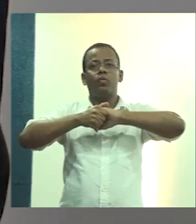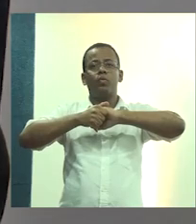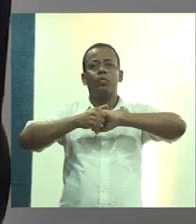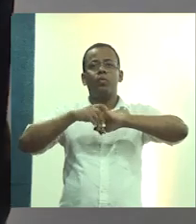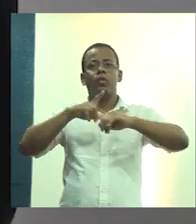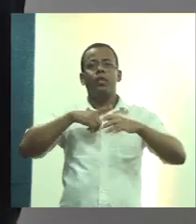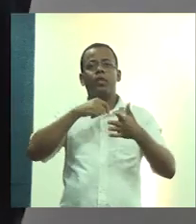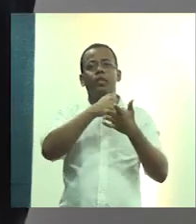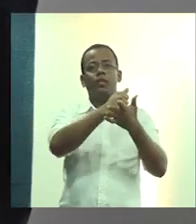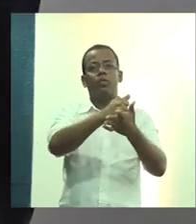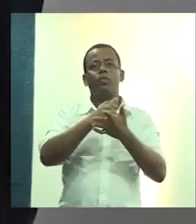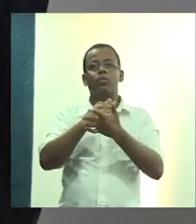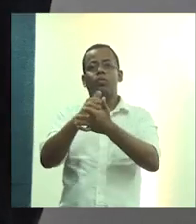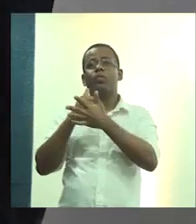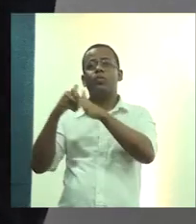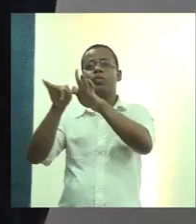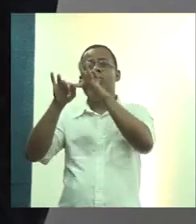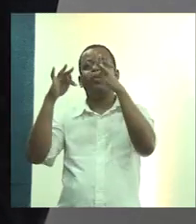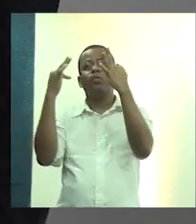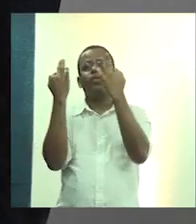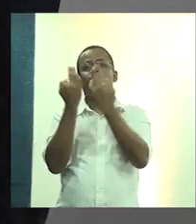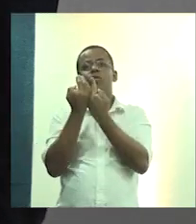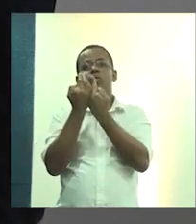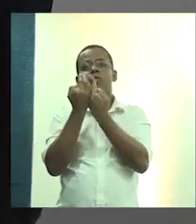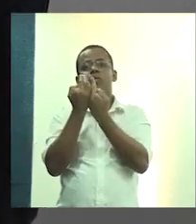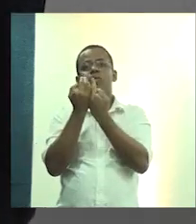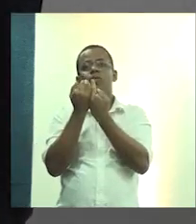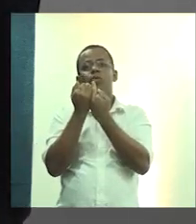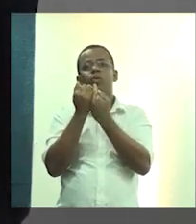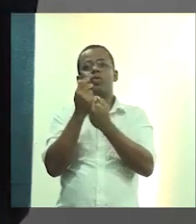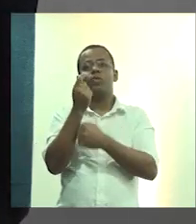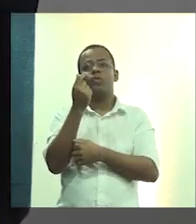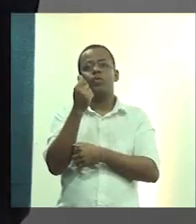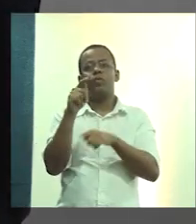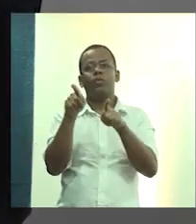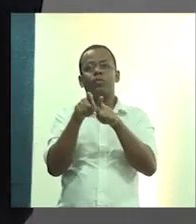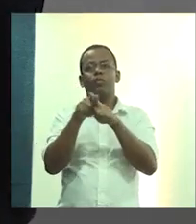famílias com essa faixa de renda também.